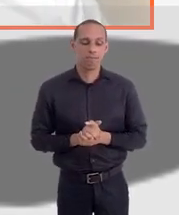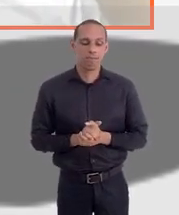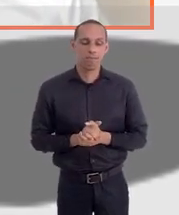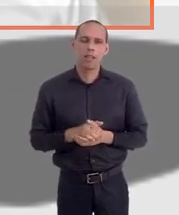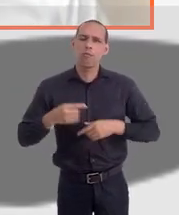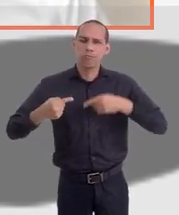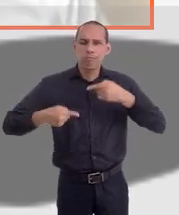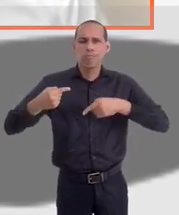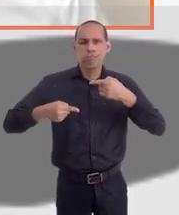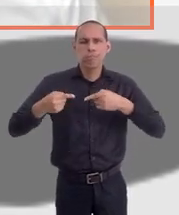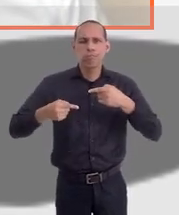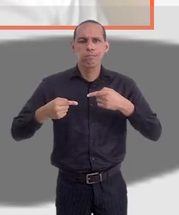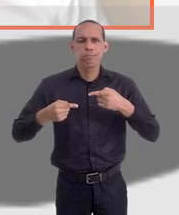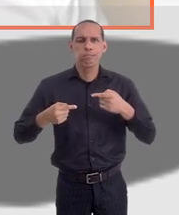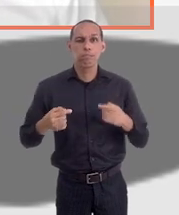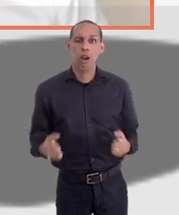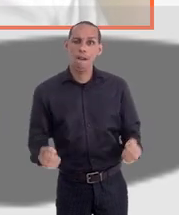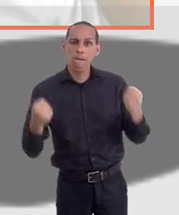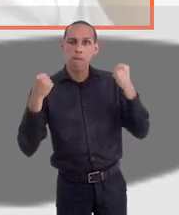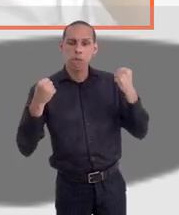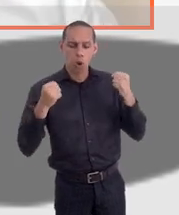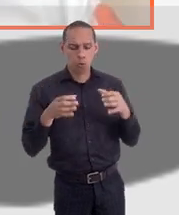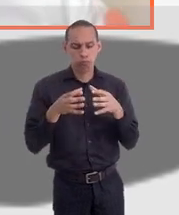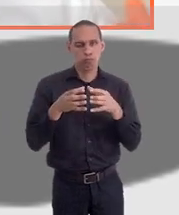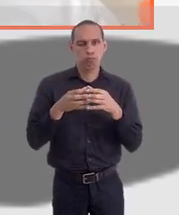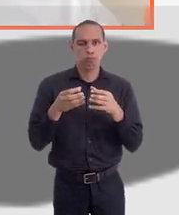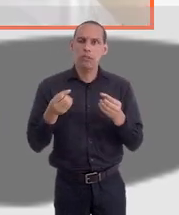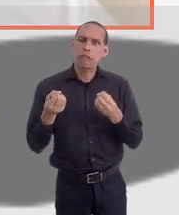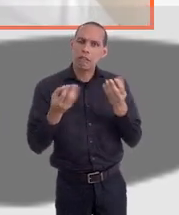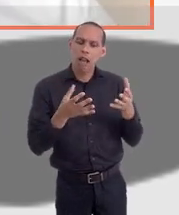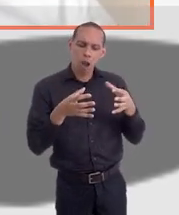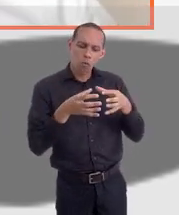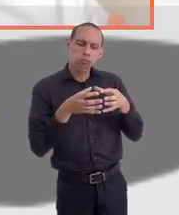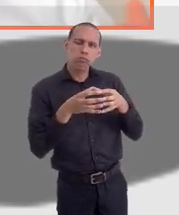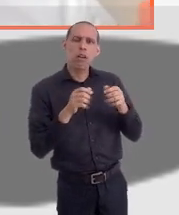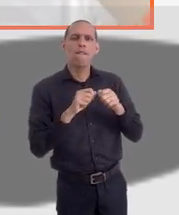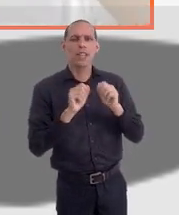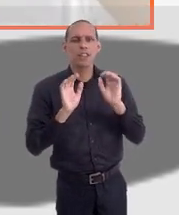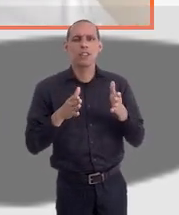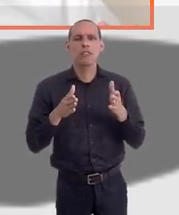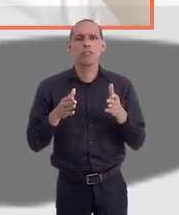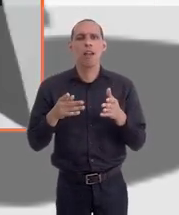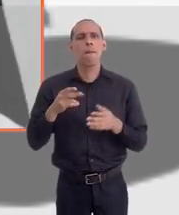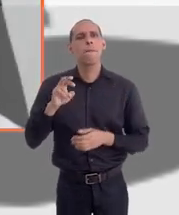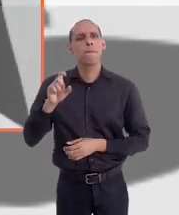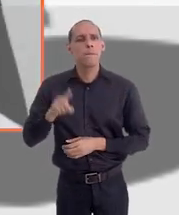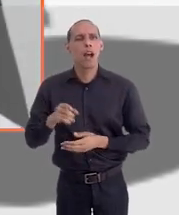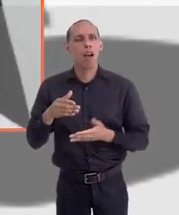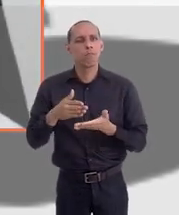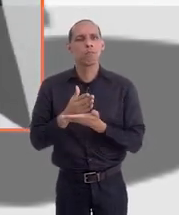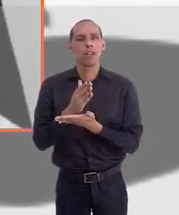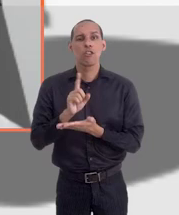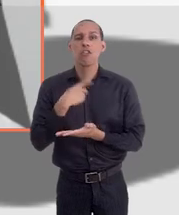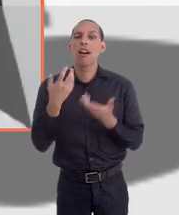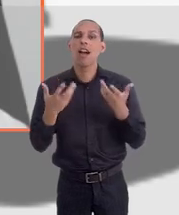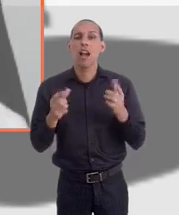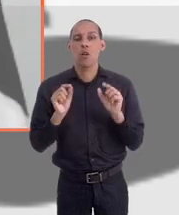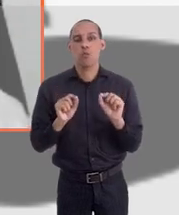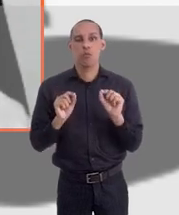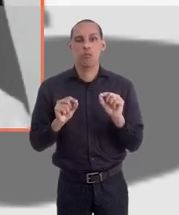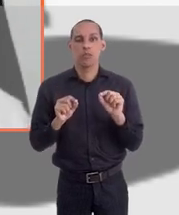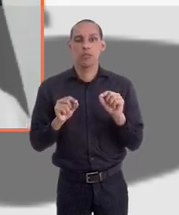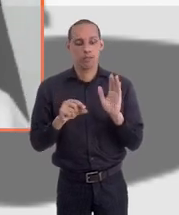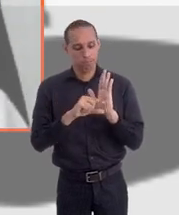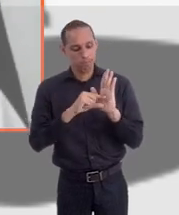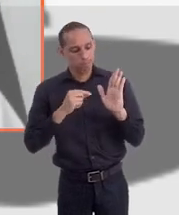que potencializou esse grupo, né? Então, nós temos uma comissão formada por aprovados, que o que a gente quer basicamente